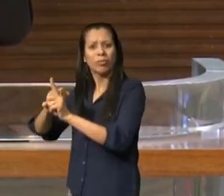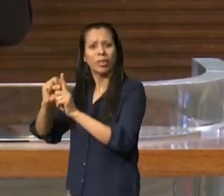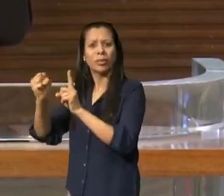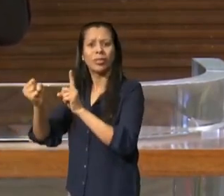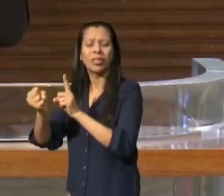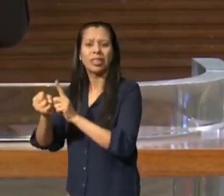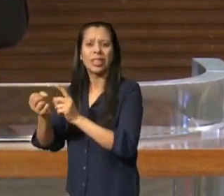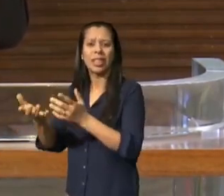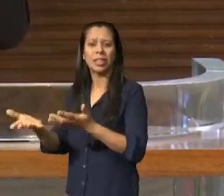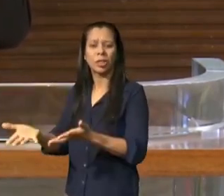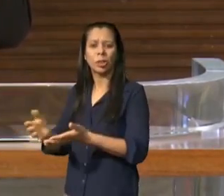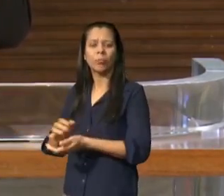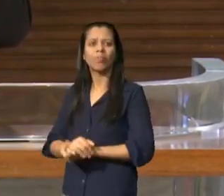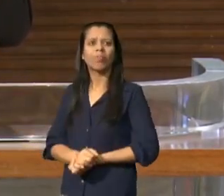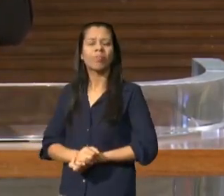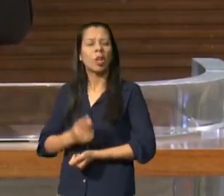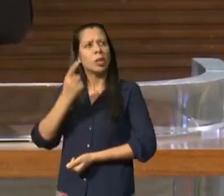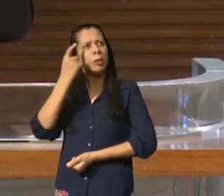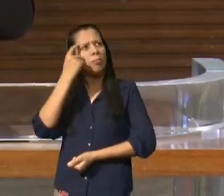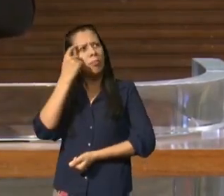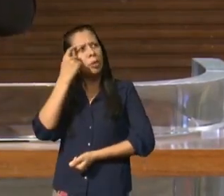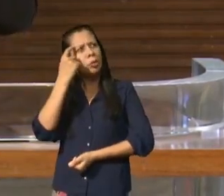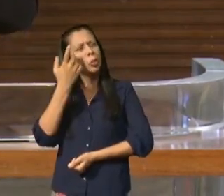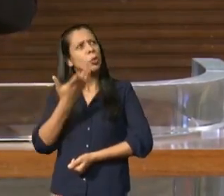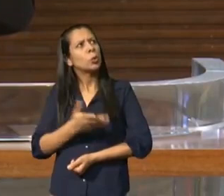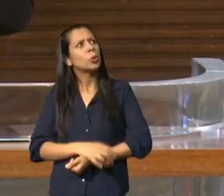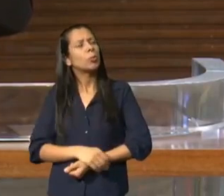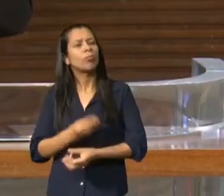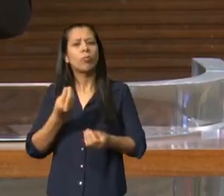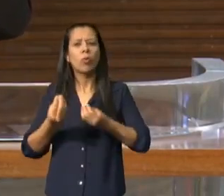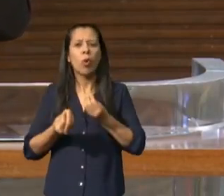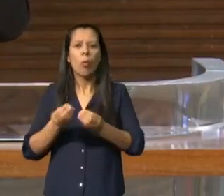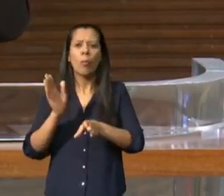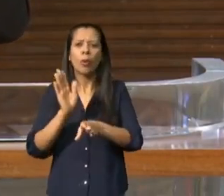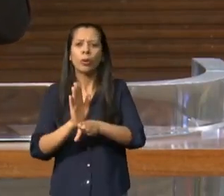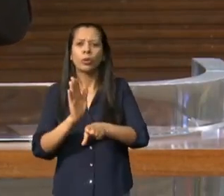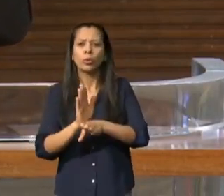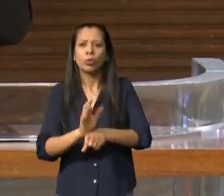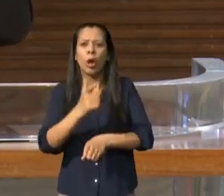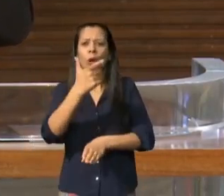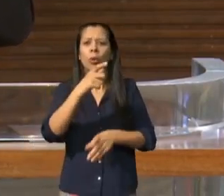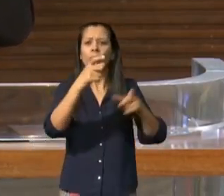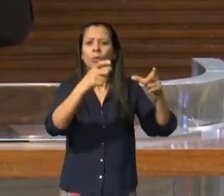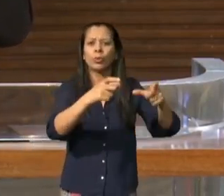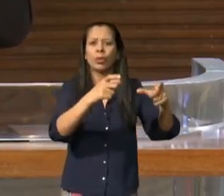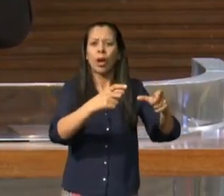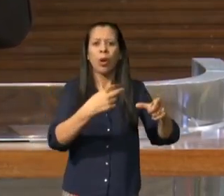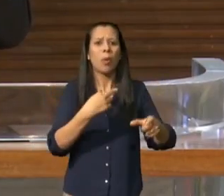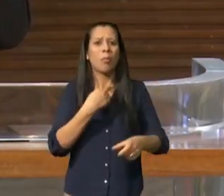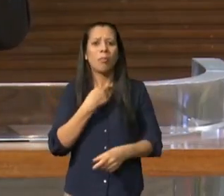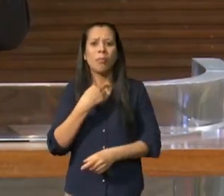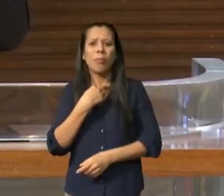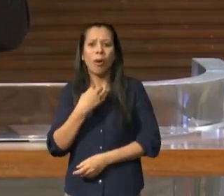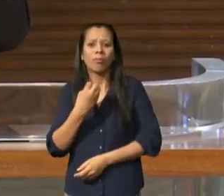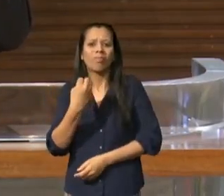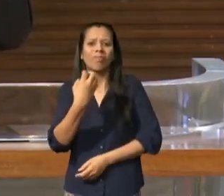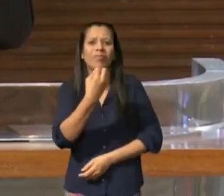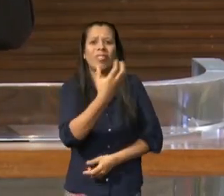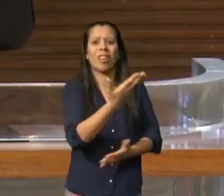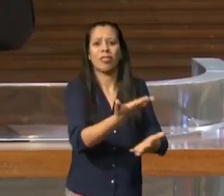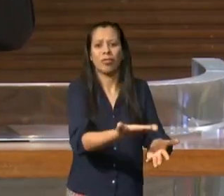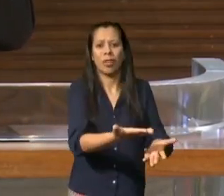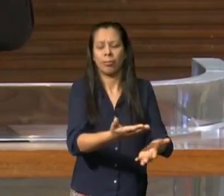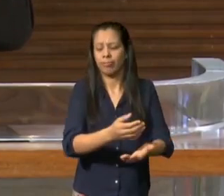admoestação para tentar unir novamente a igreja para que ela pudesse enxergar